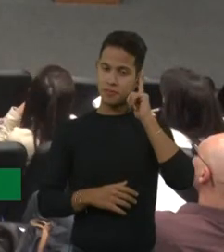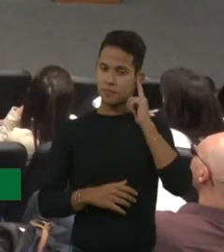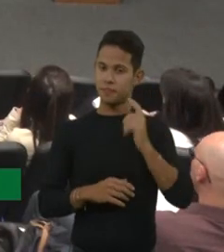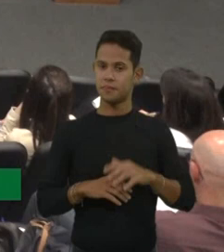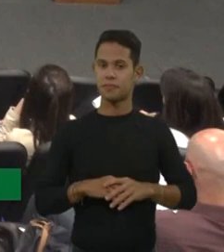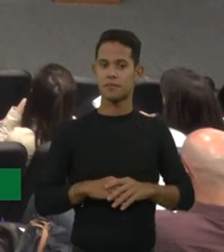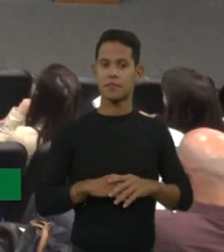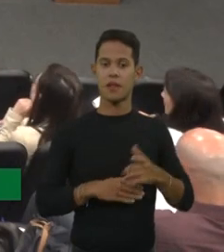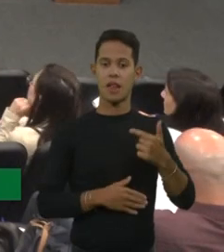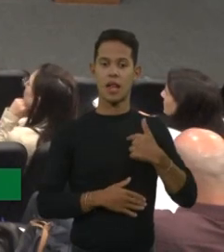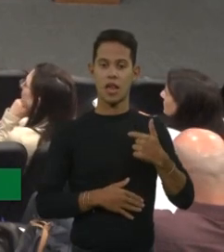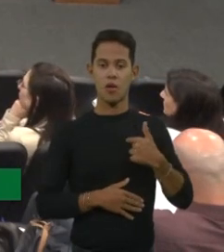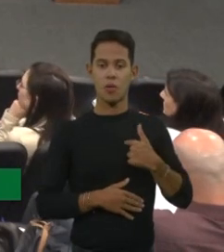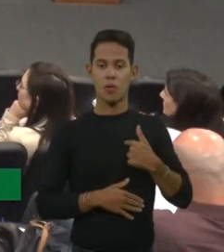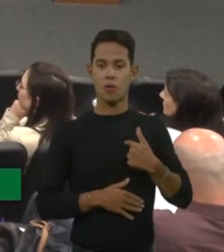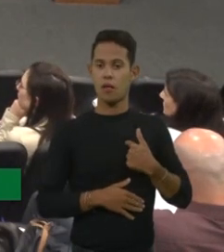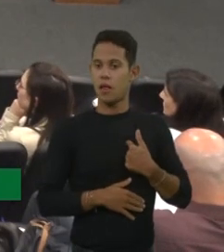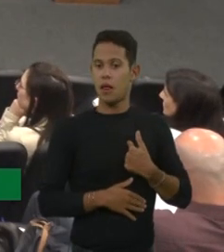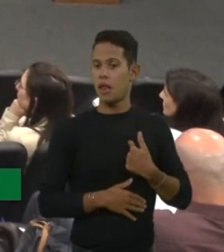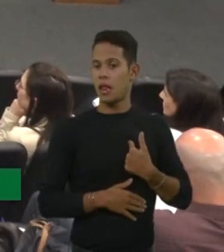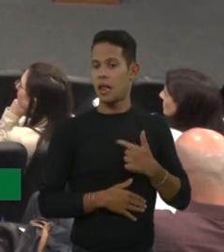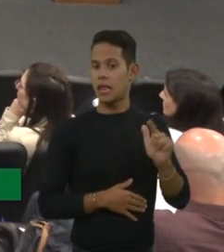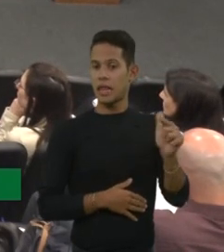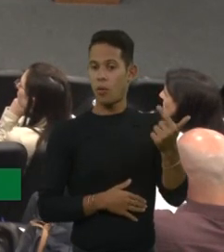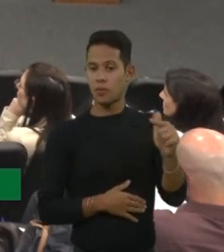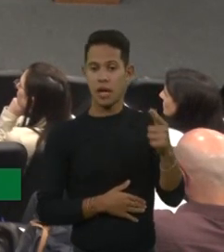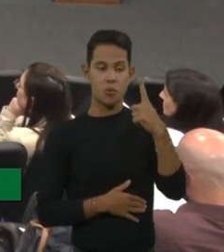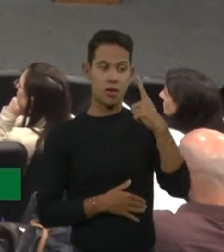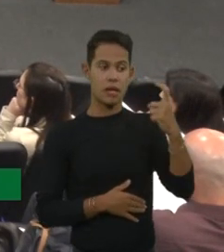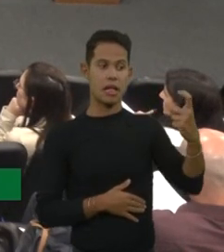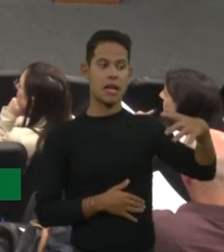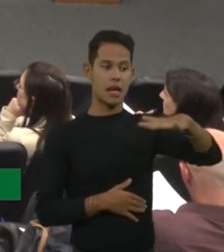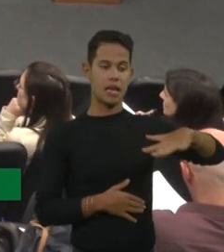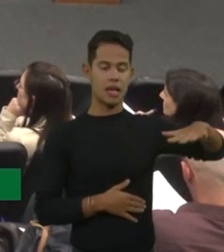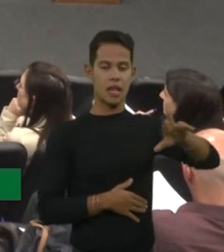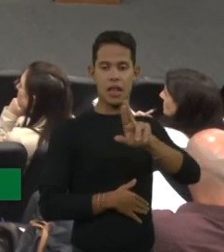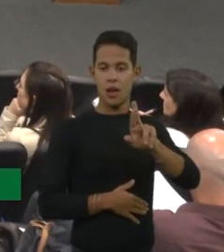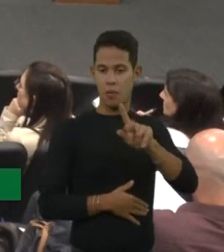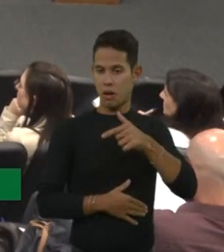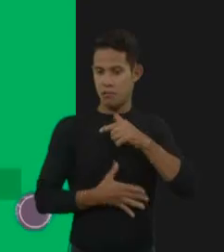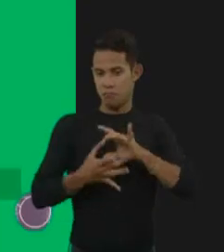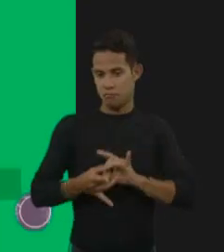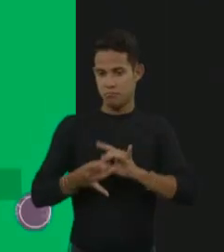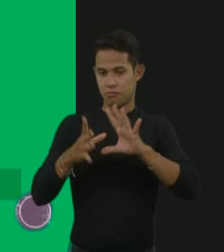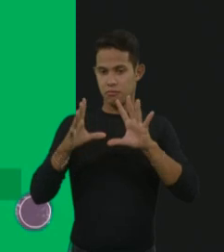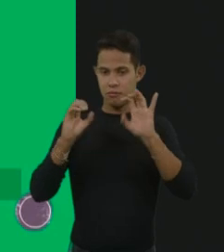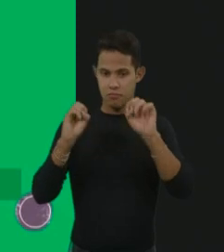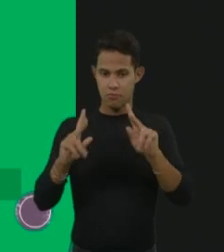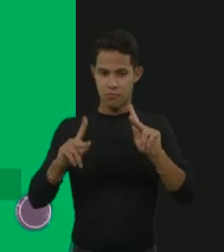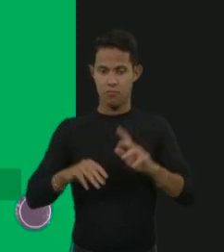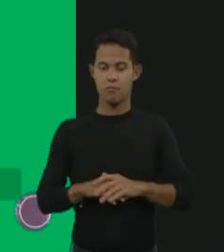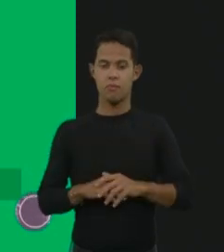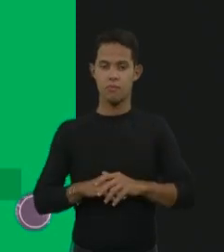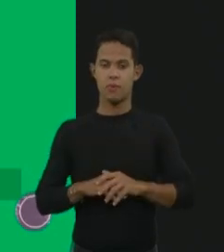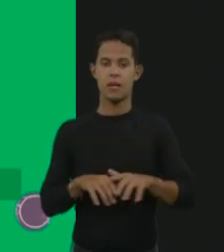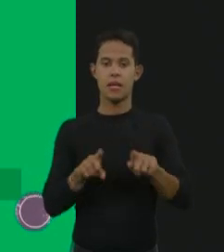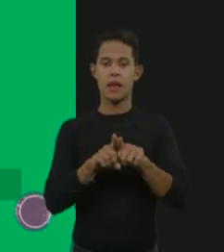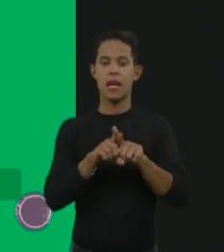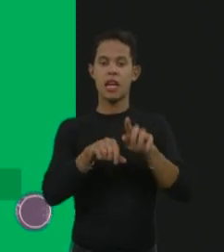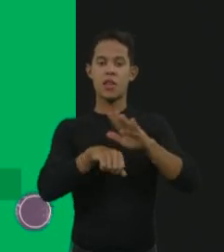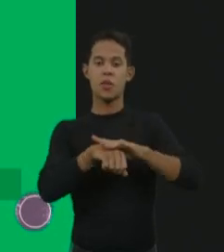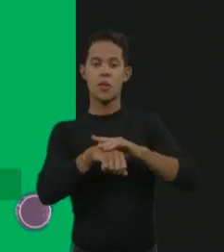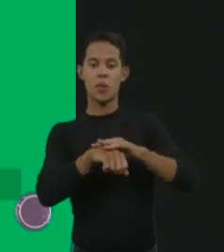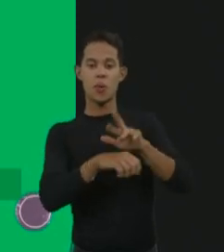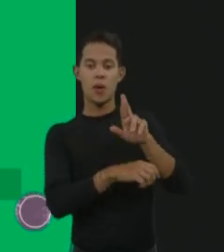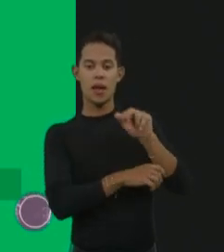Eu declaro não ter nenhum conflito de interesse. E a primeira coisa que eu vou falar, que eu imagino que alguém já falou, é sobre o Danças Raras. Então,